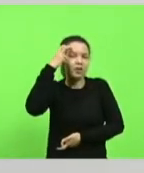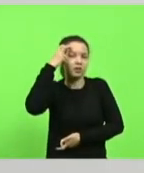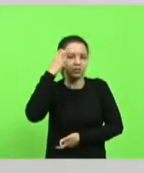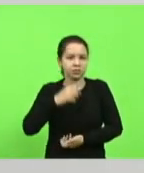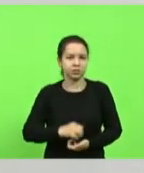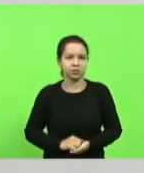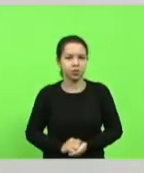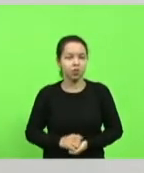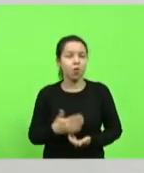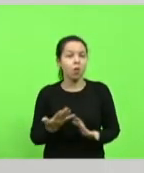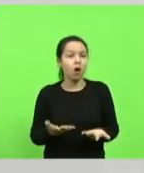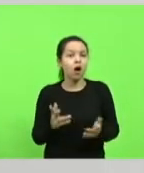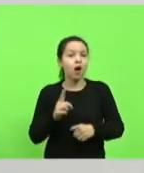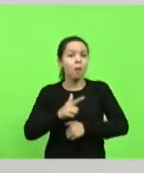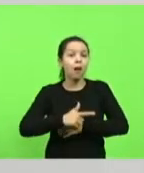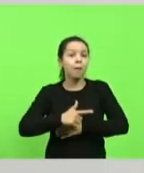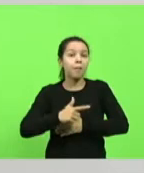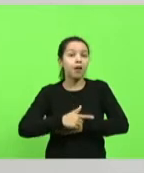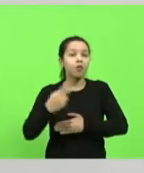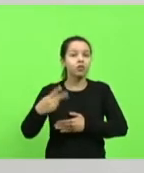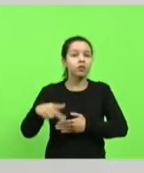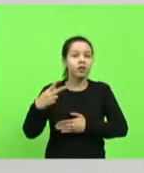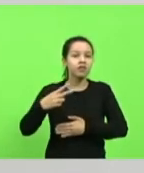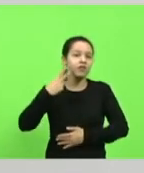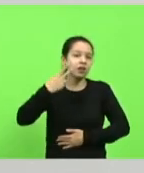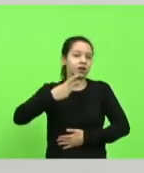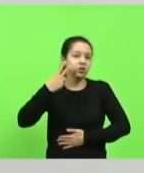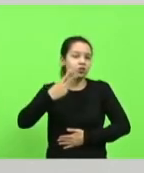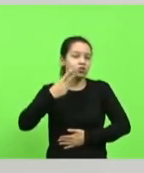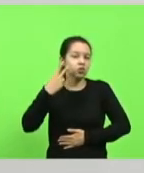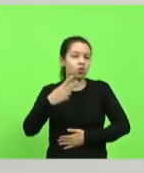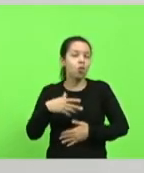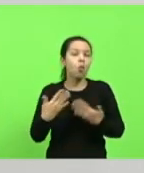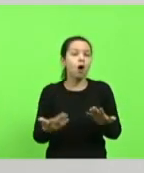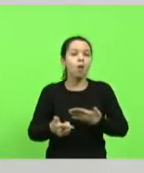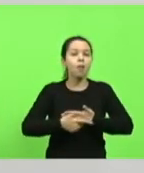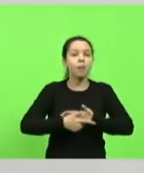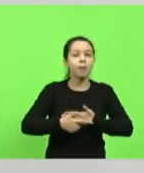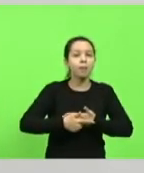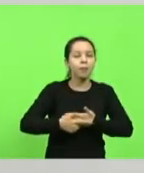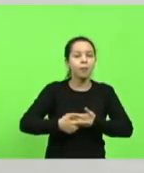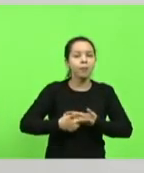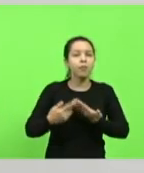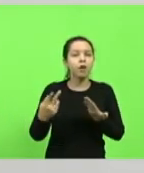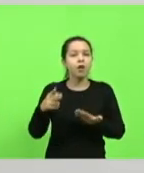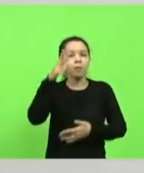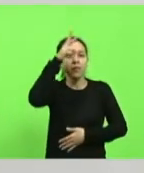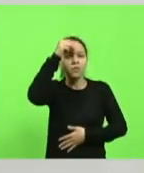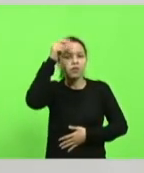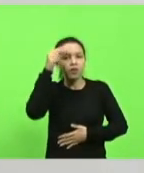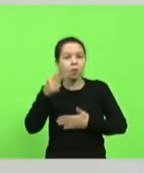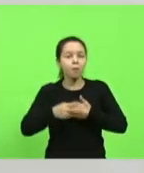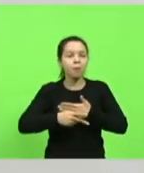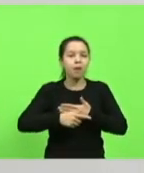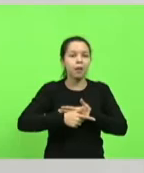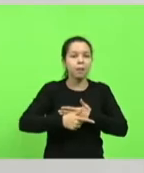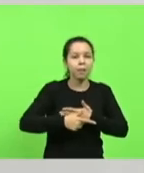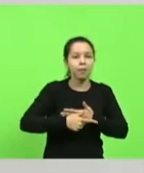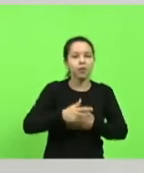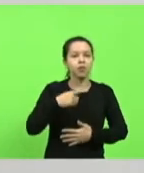qual é a função do vereador qual é a função do prefeito qual é a função do deputado